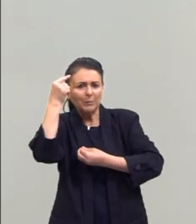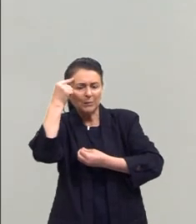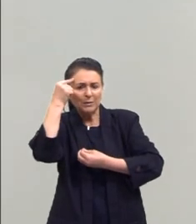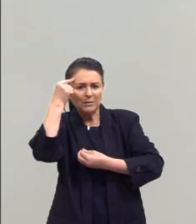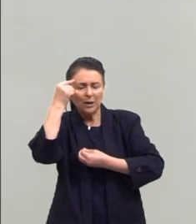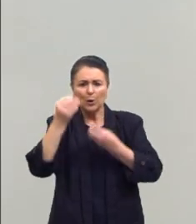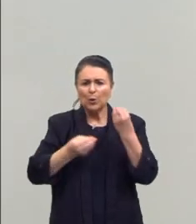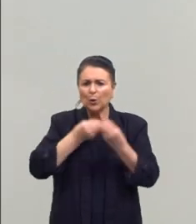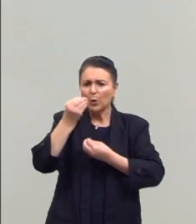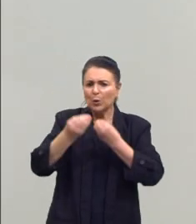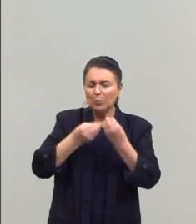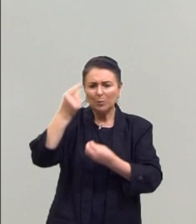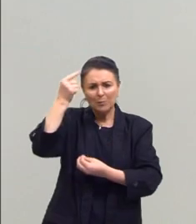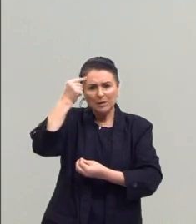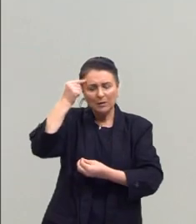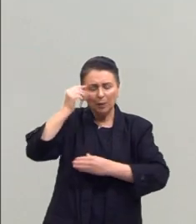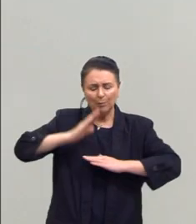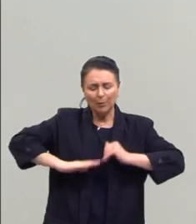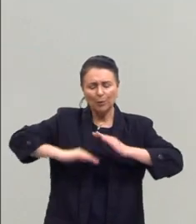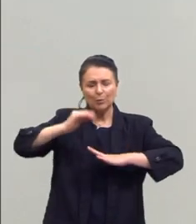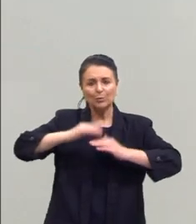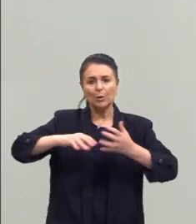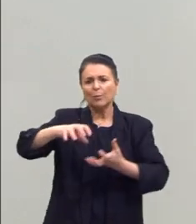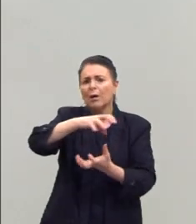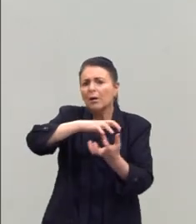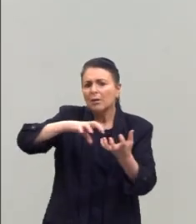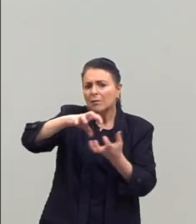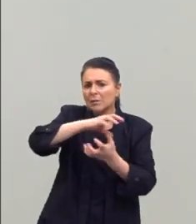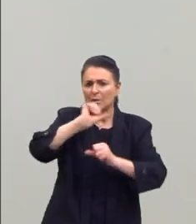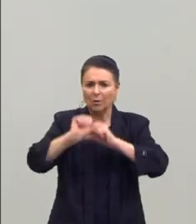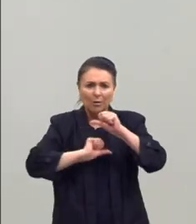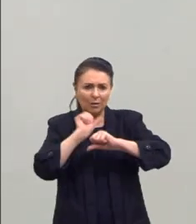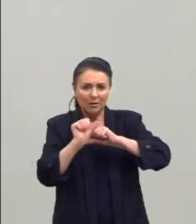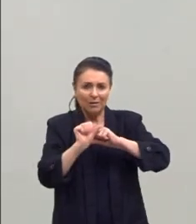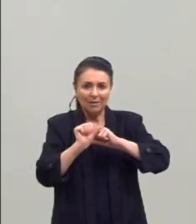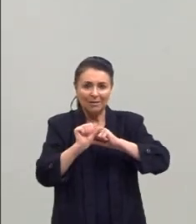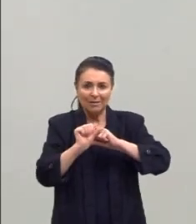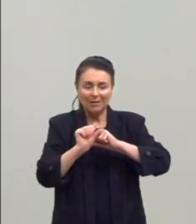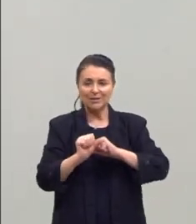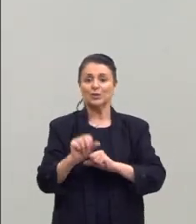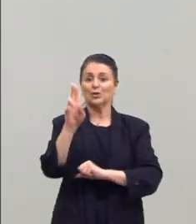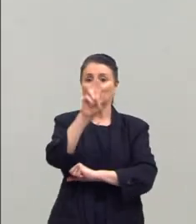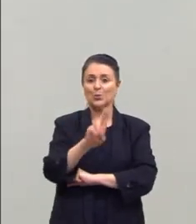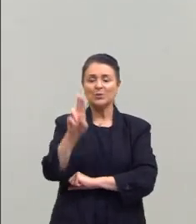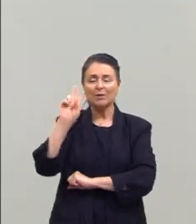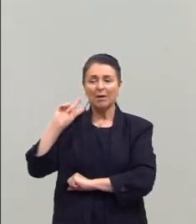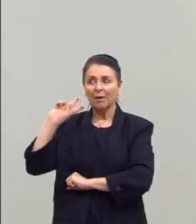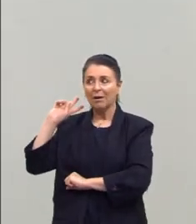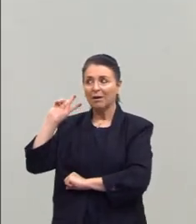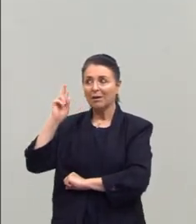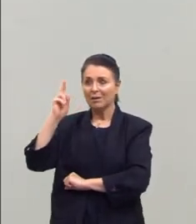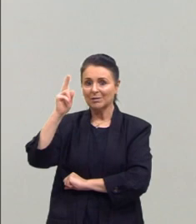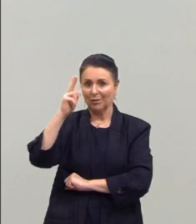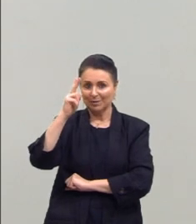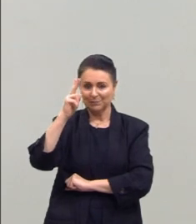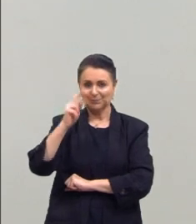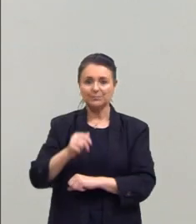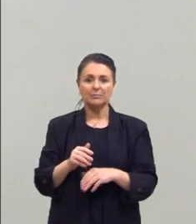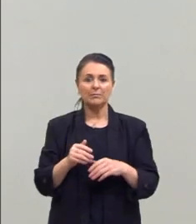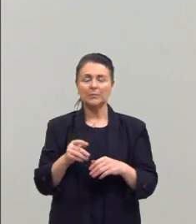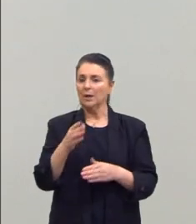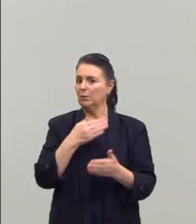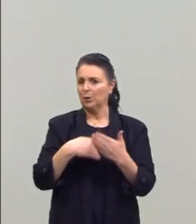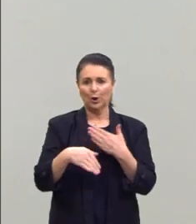construir uma revolução? Então, gente traz esse pensamento histórico porque isso não serve. Então, nem todo